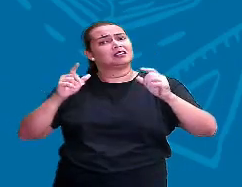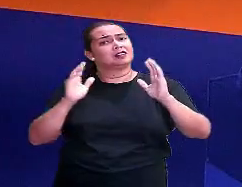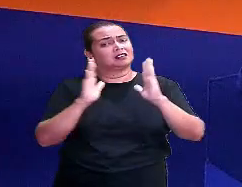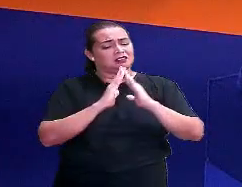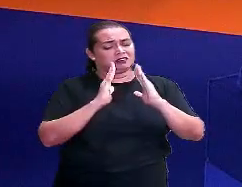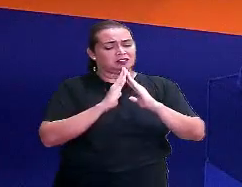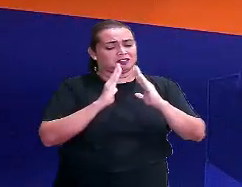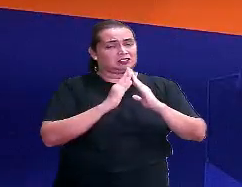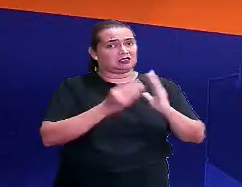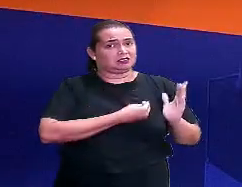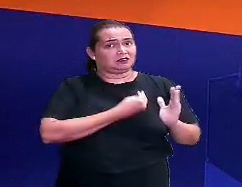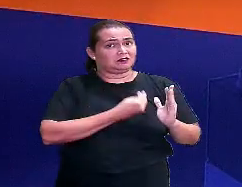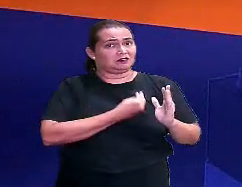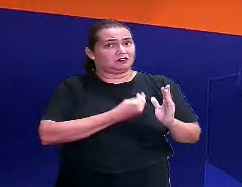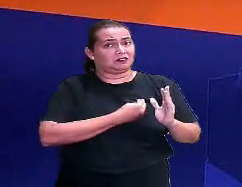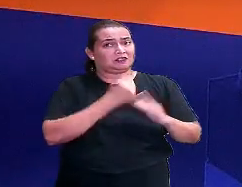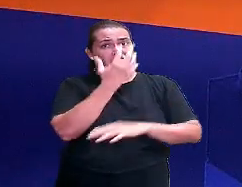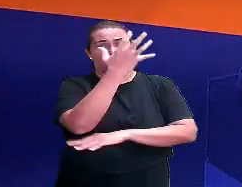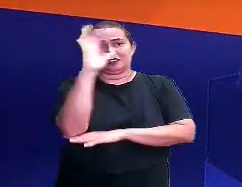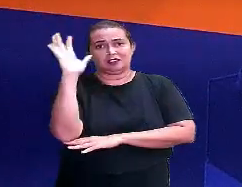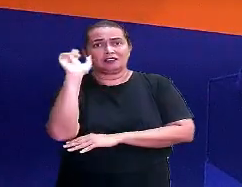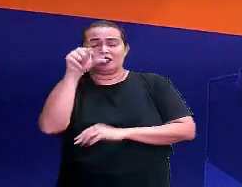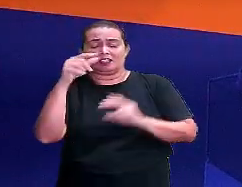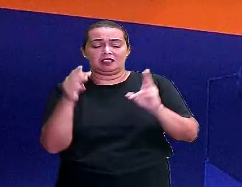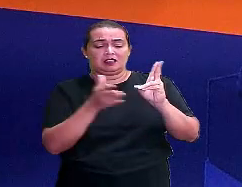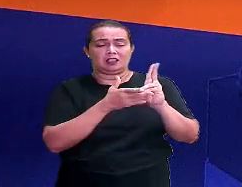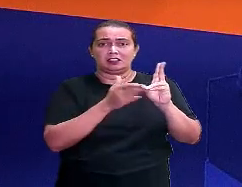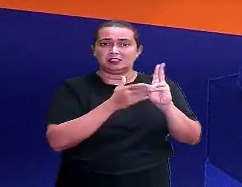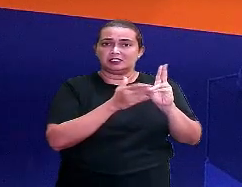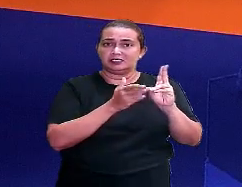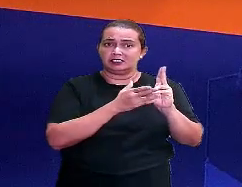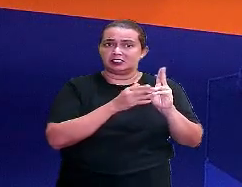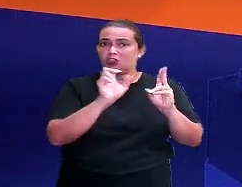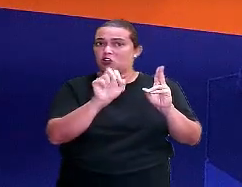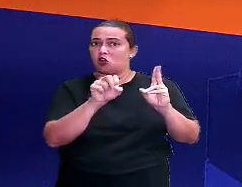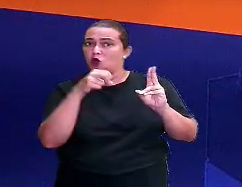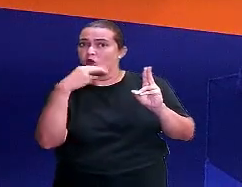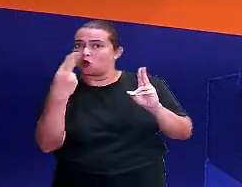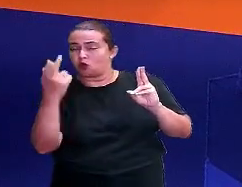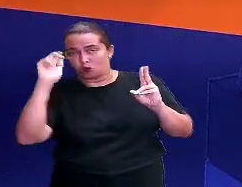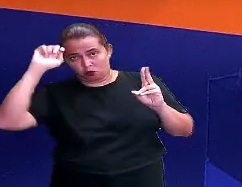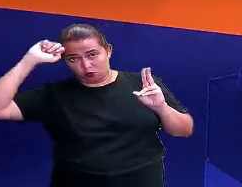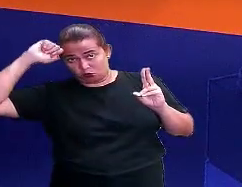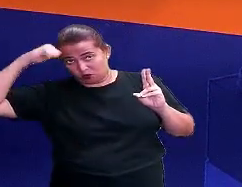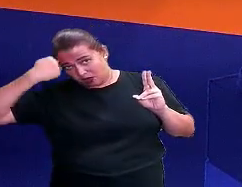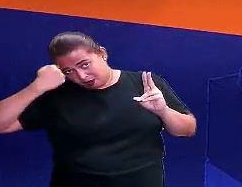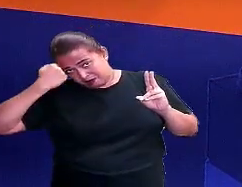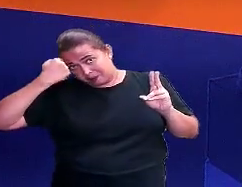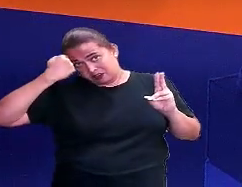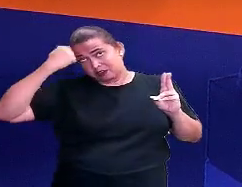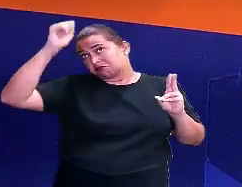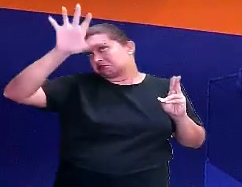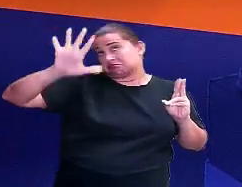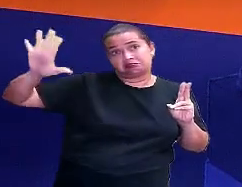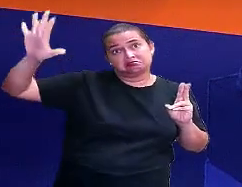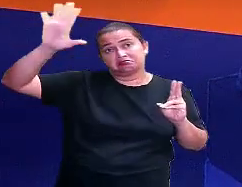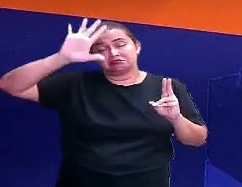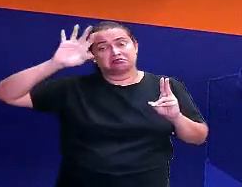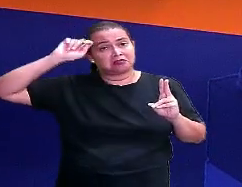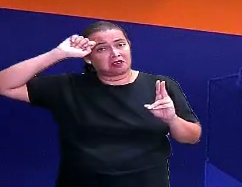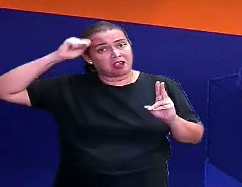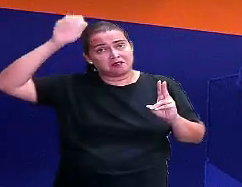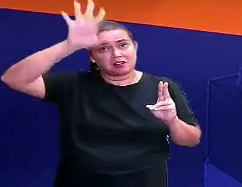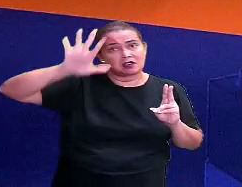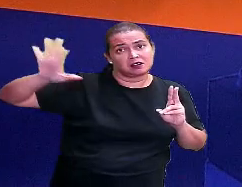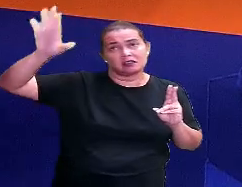selva ou da floresta. Eles eram indígenas ou africanos, lá do continente africano, de algum país daquele da África.